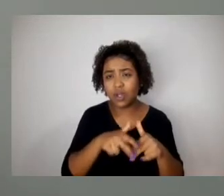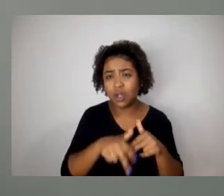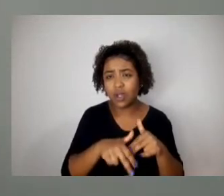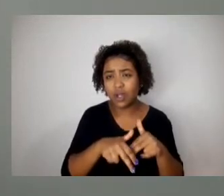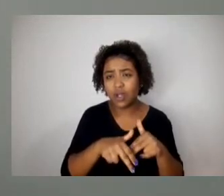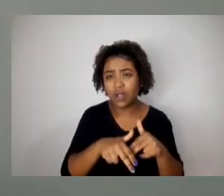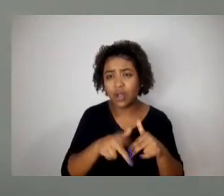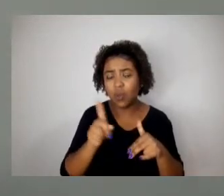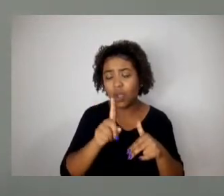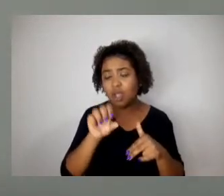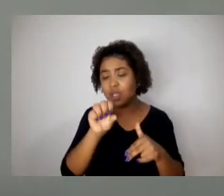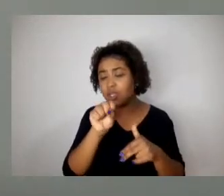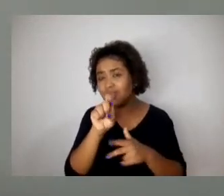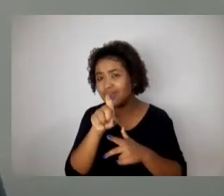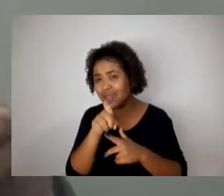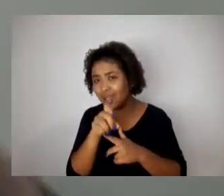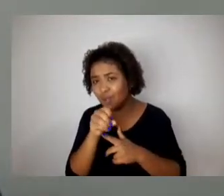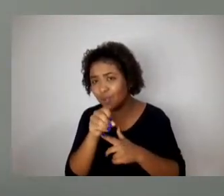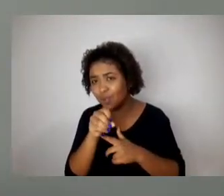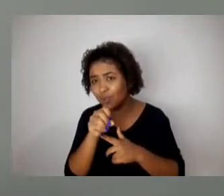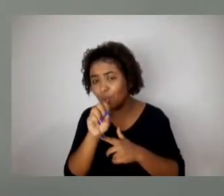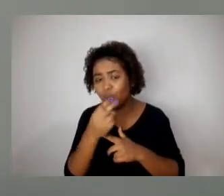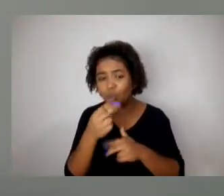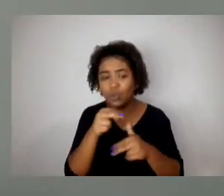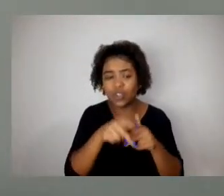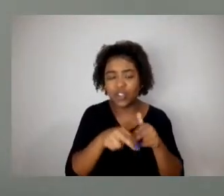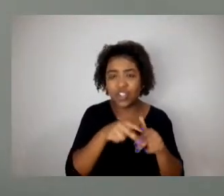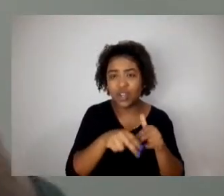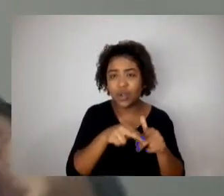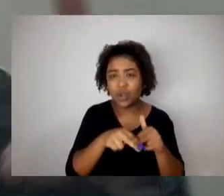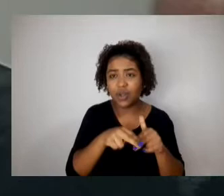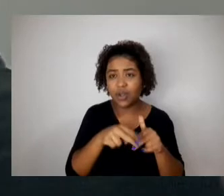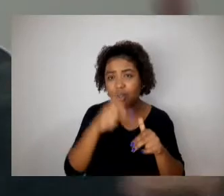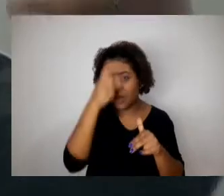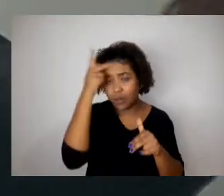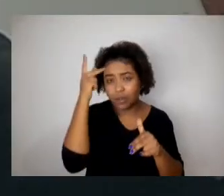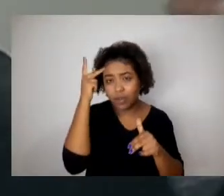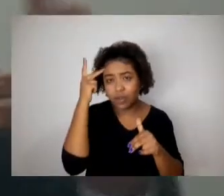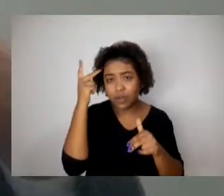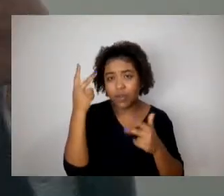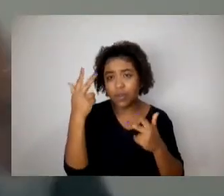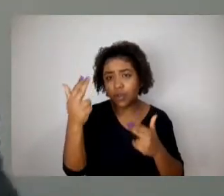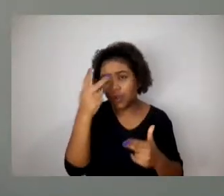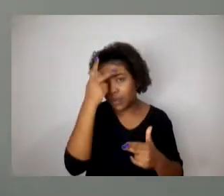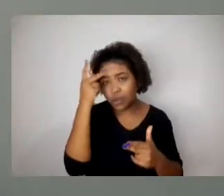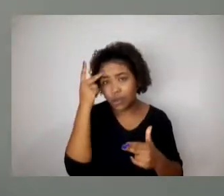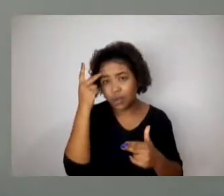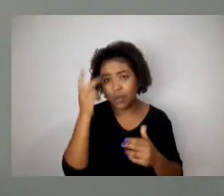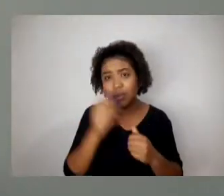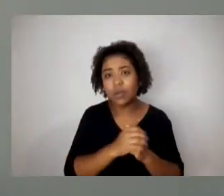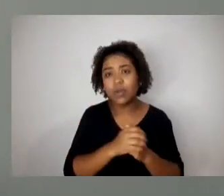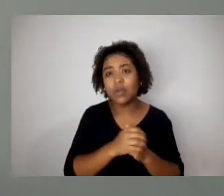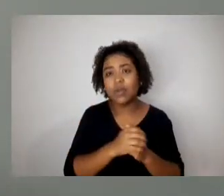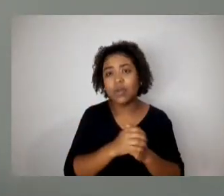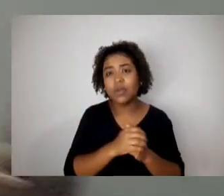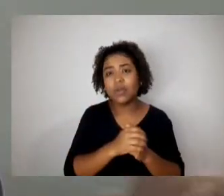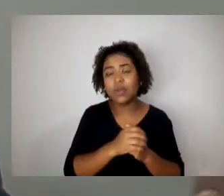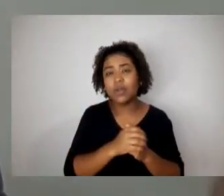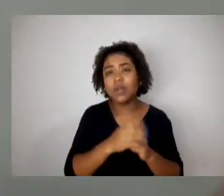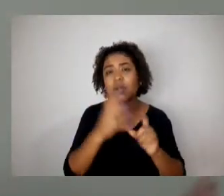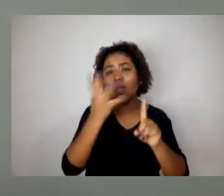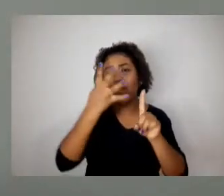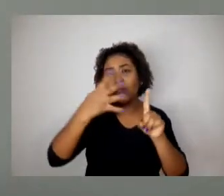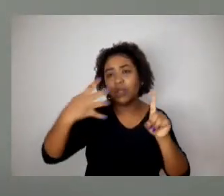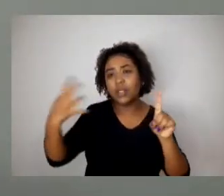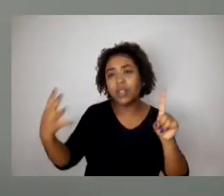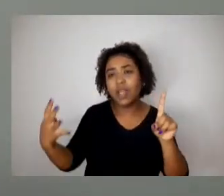Mas é mais fácil em ter problema com gente do mesmo sexo que tem problema com uma pessoa LGBT, gay, mais, seja lá o que for. É fácil de